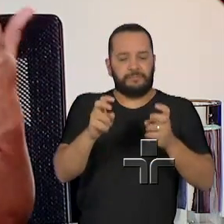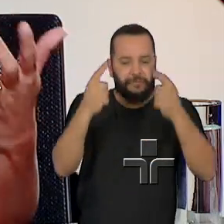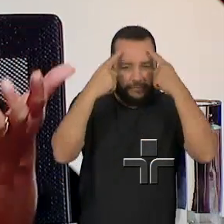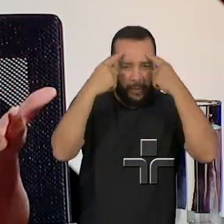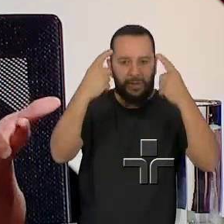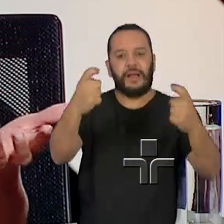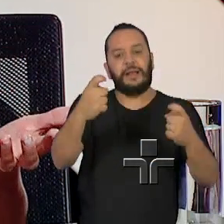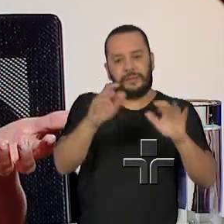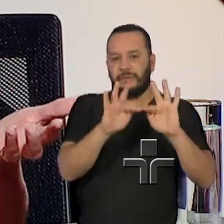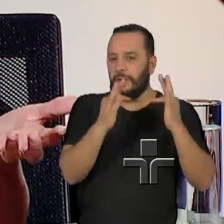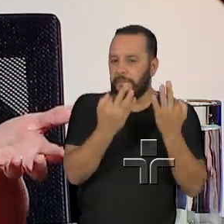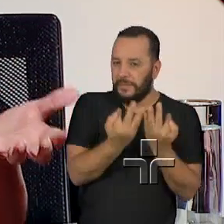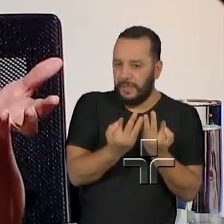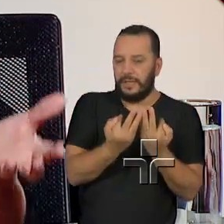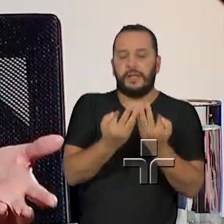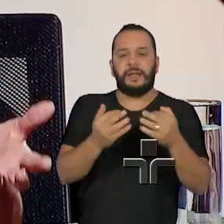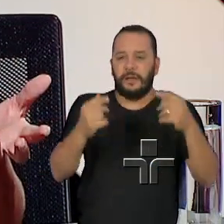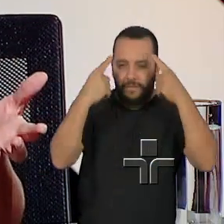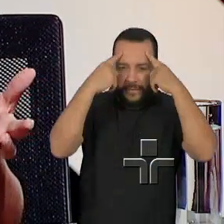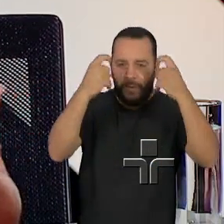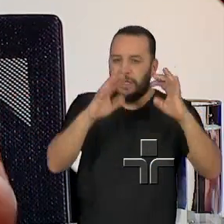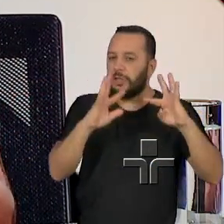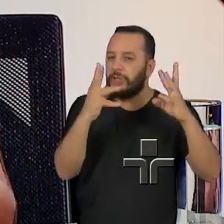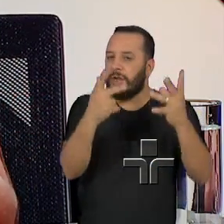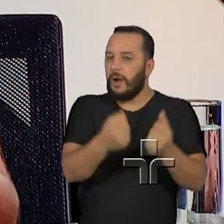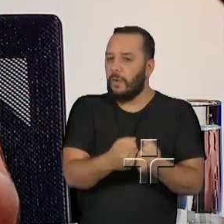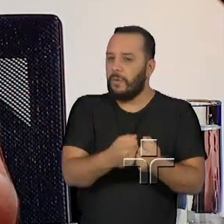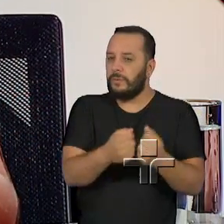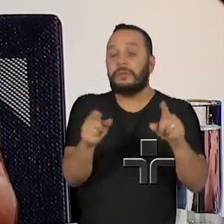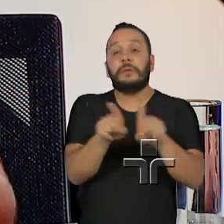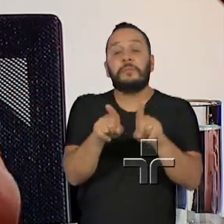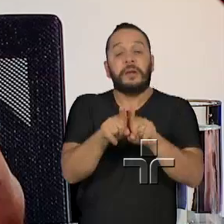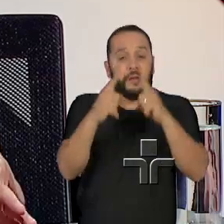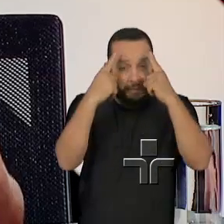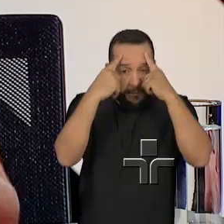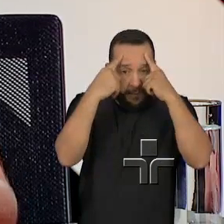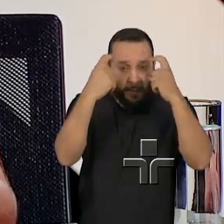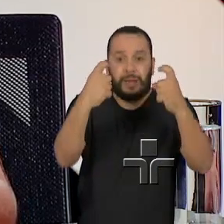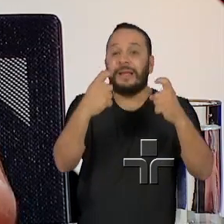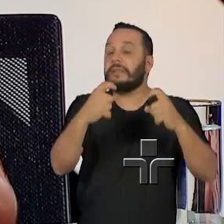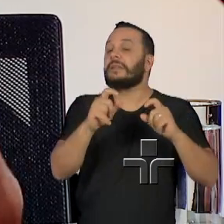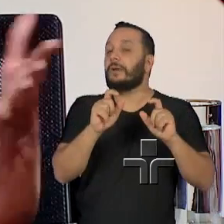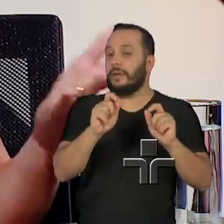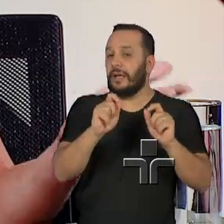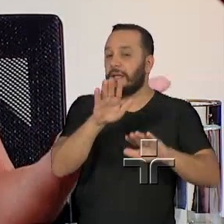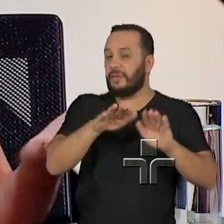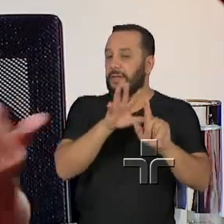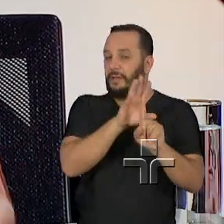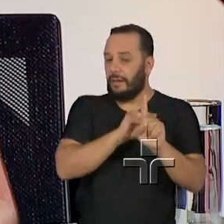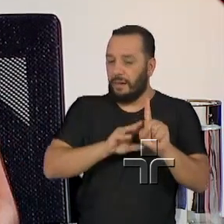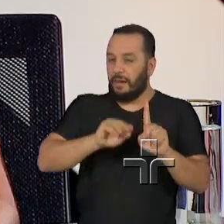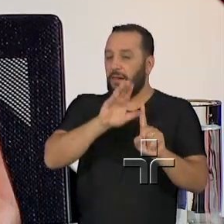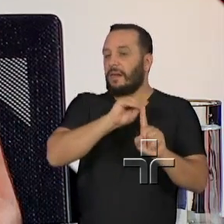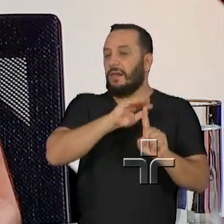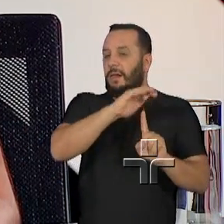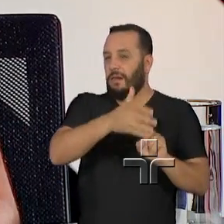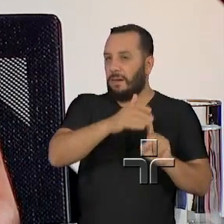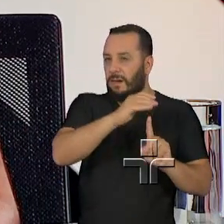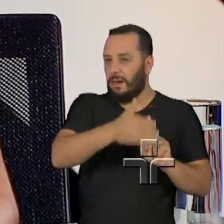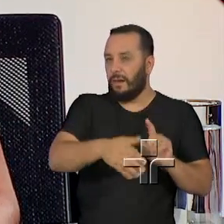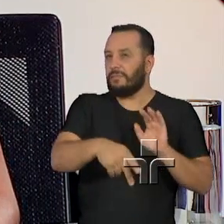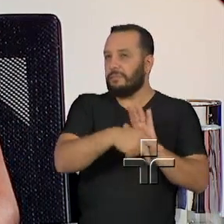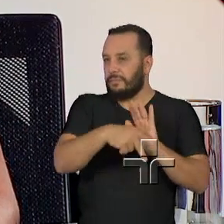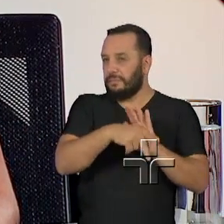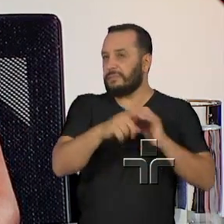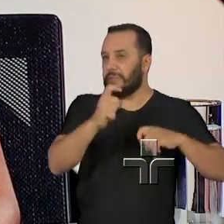violência sexual, até porque a gente sabe que o maior número de violência acontece dentro de casa, não é no ambiente urbano e sim dentro de